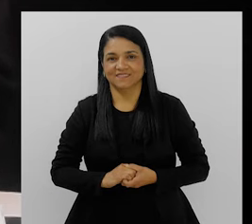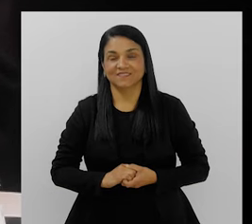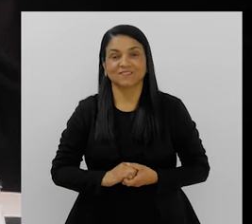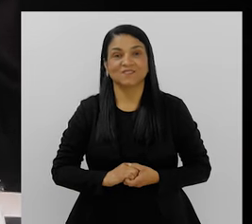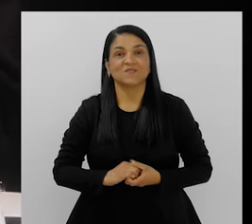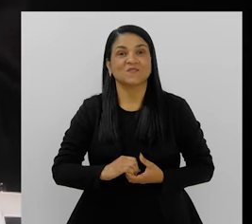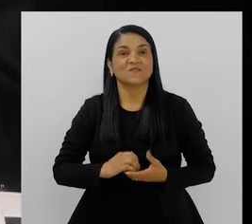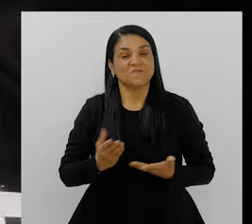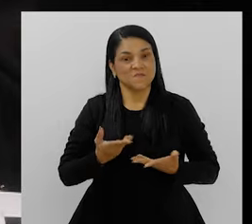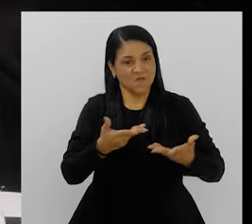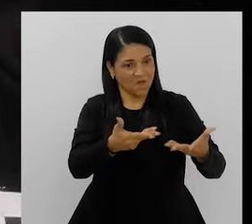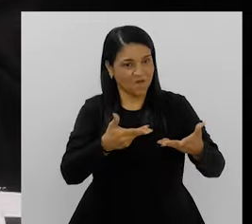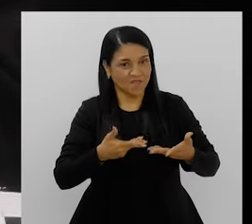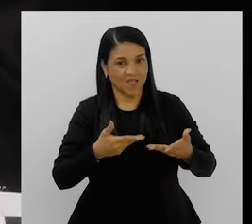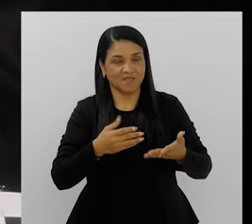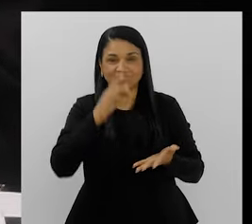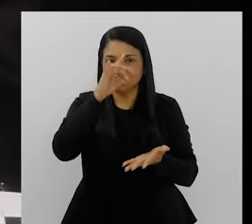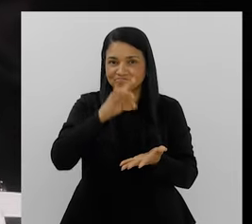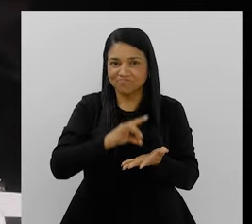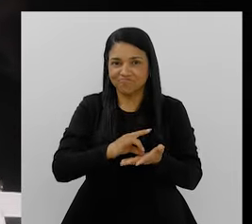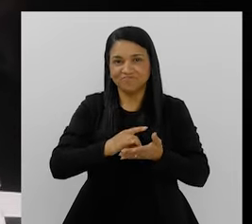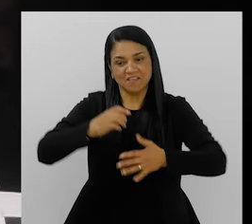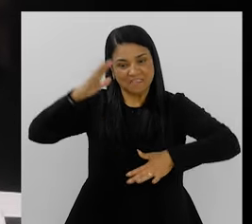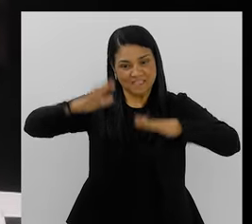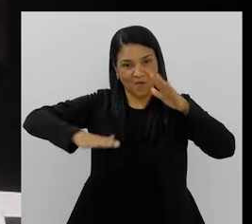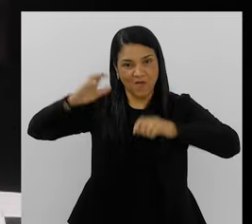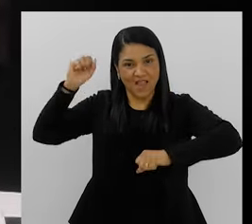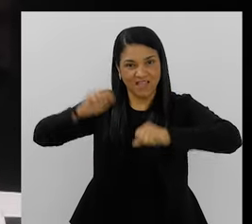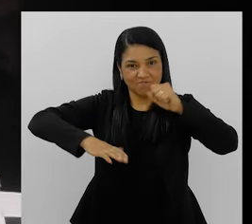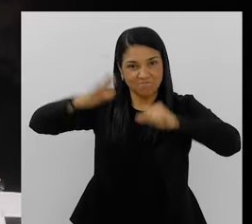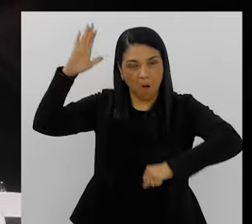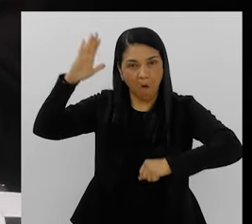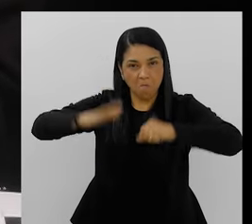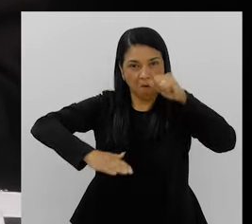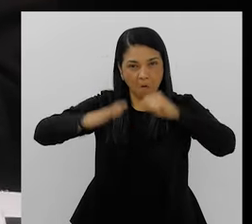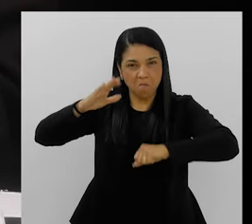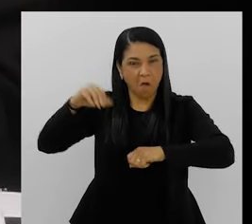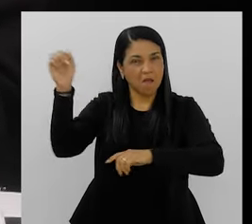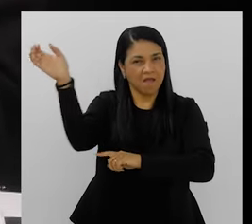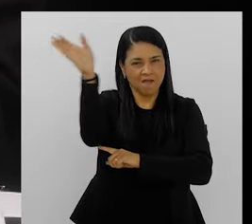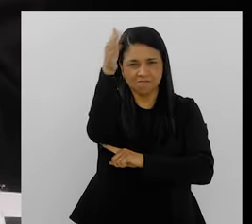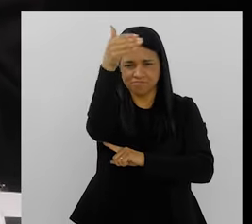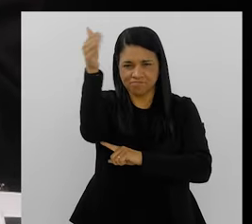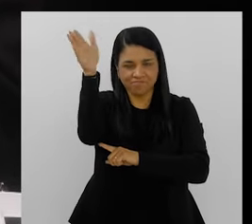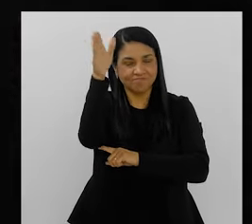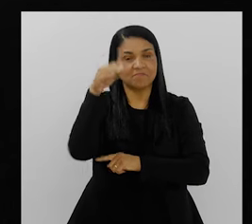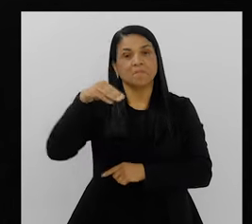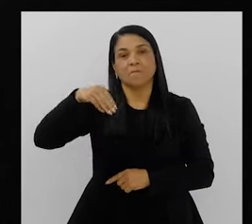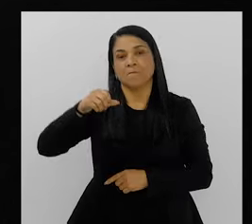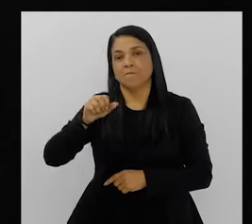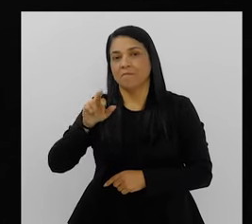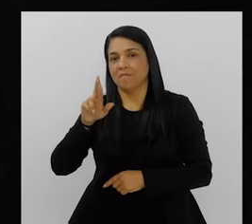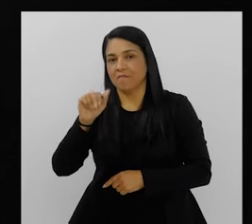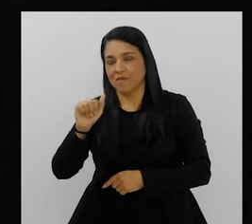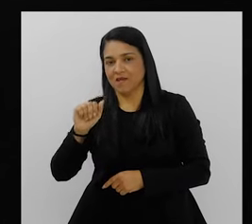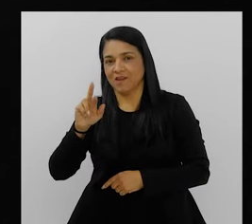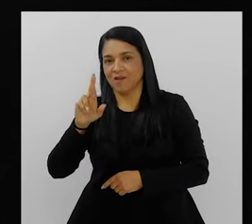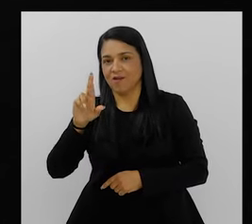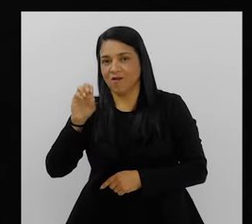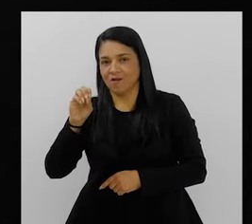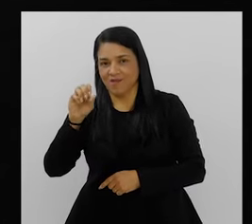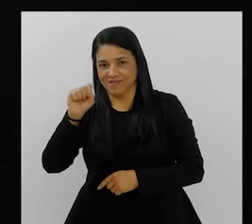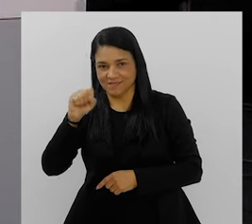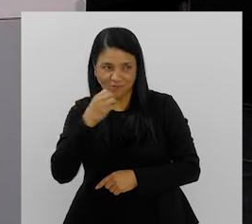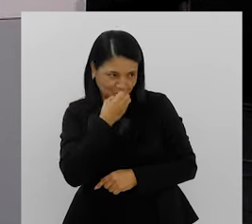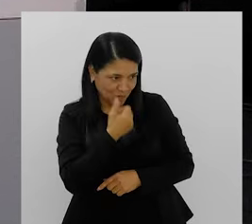Hoje a nossa convidada tem origem no Torrão Salguerense, a eterna porta-bandeira Mara Rosa. Tudo bem,